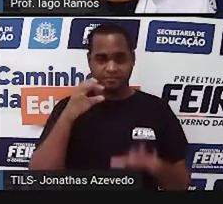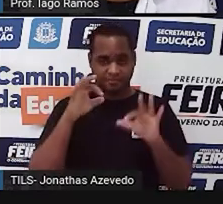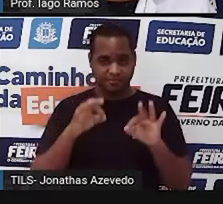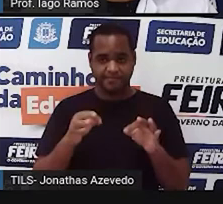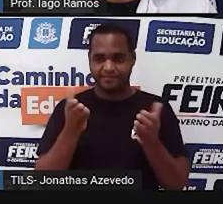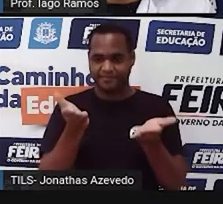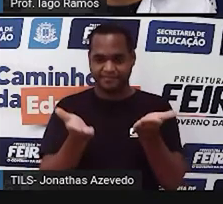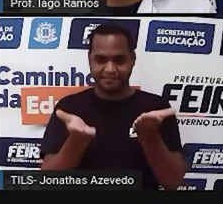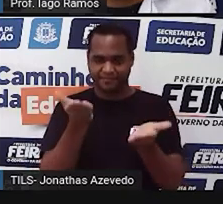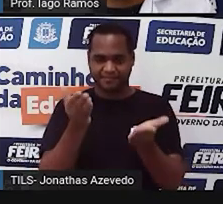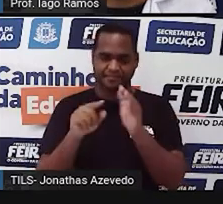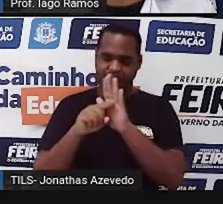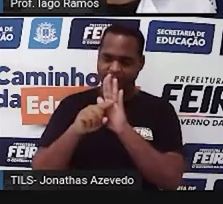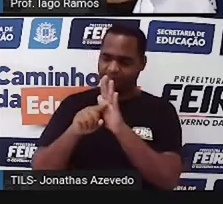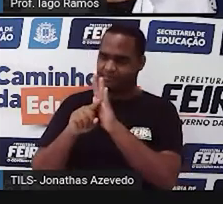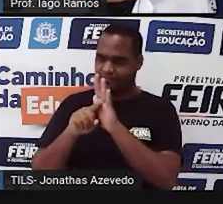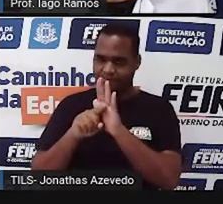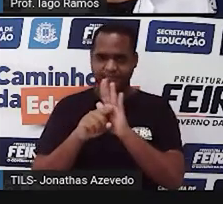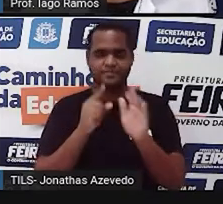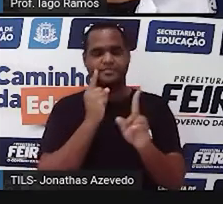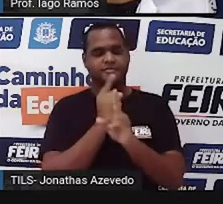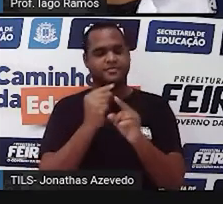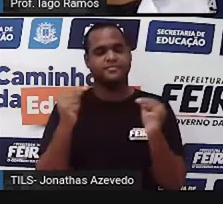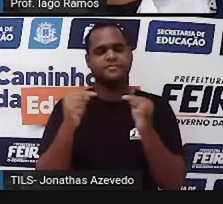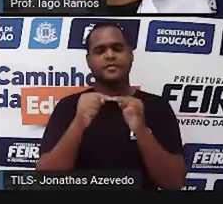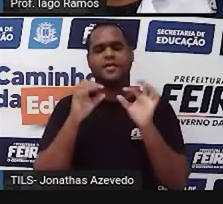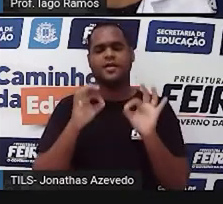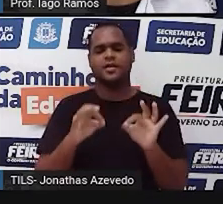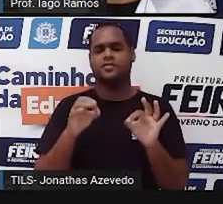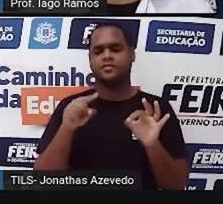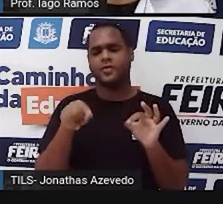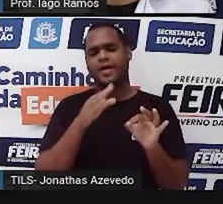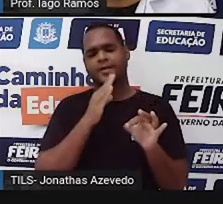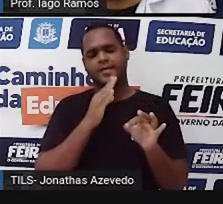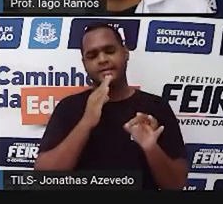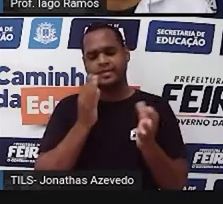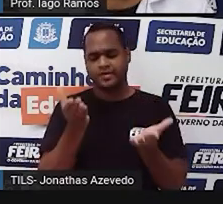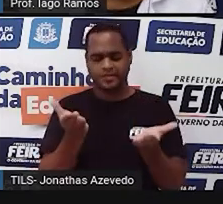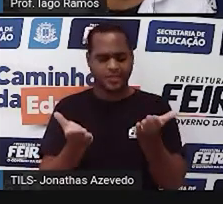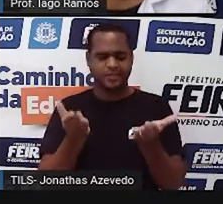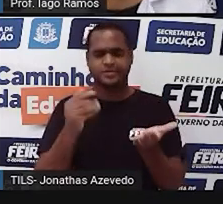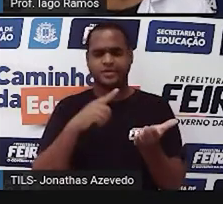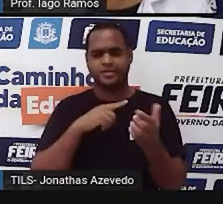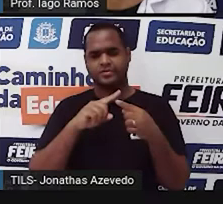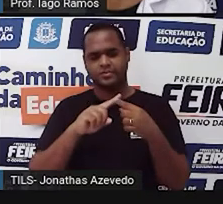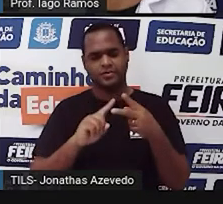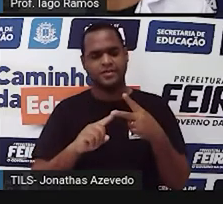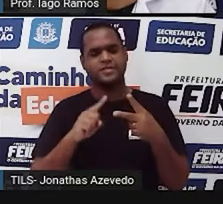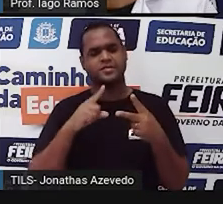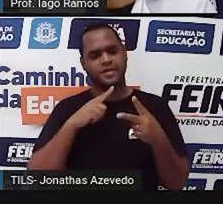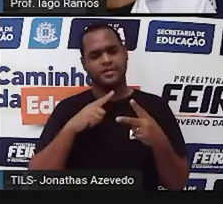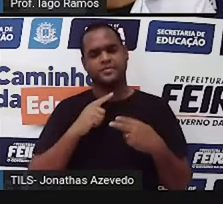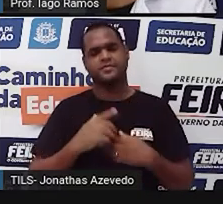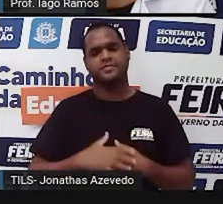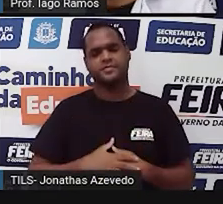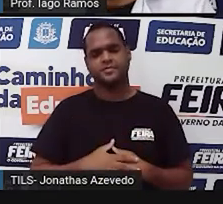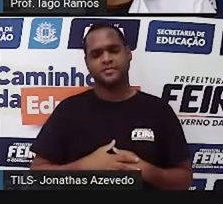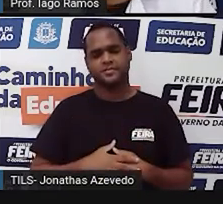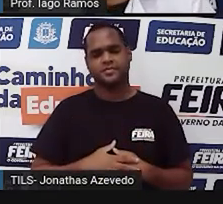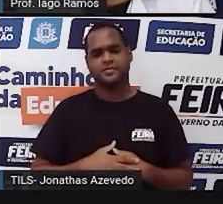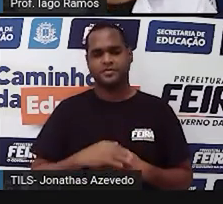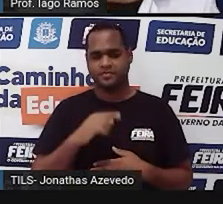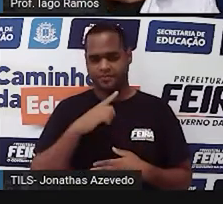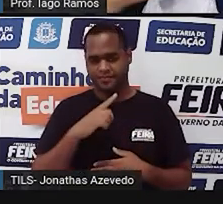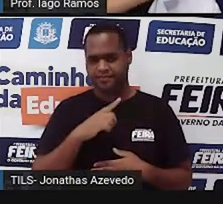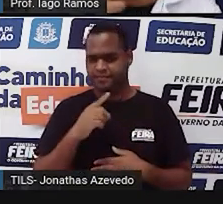balança analítica, mas ela é mais conhecida como balança de dois pratos, né? Porque, de fato, ela tem dois